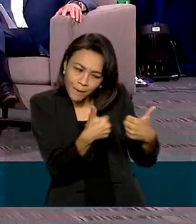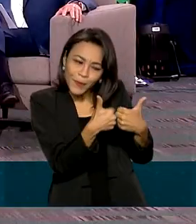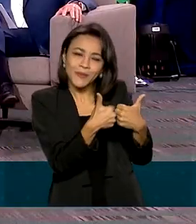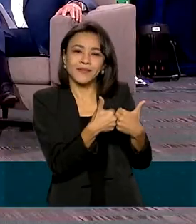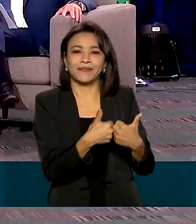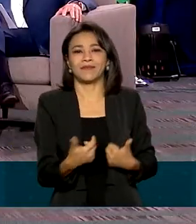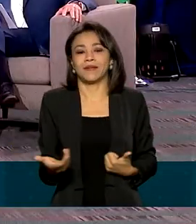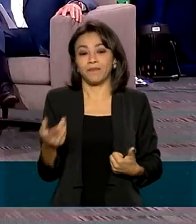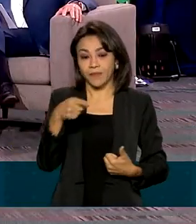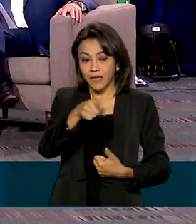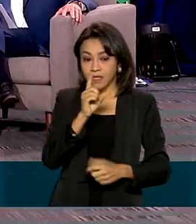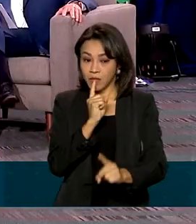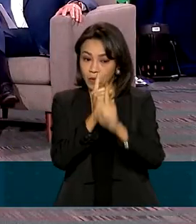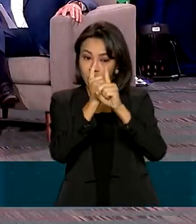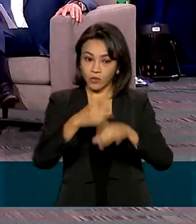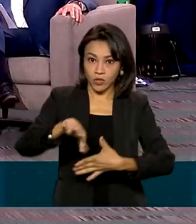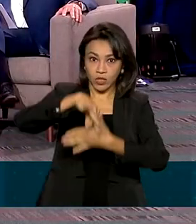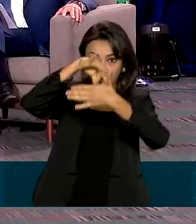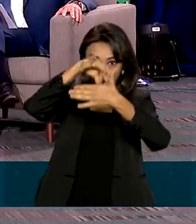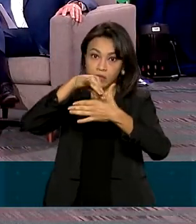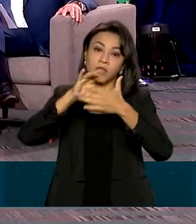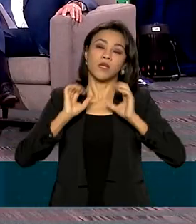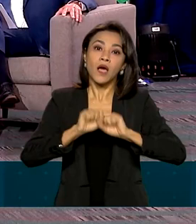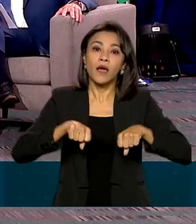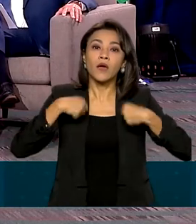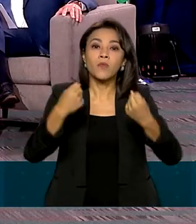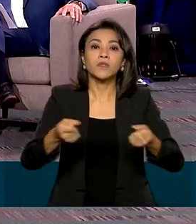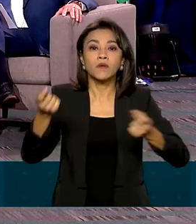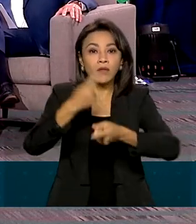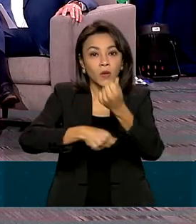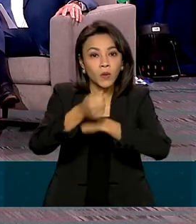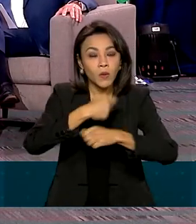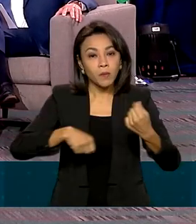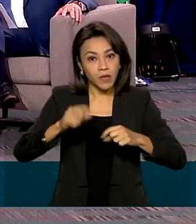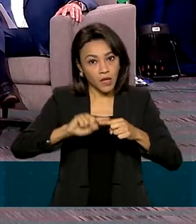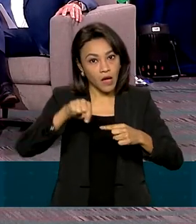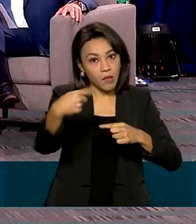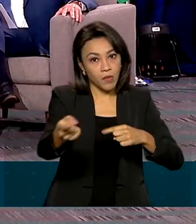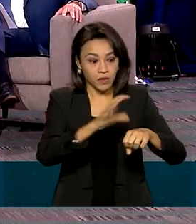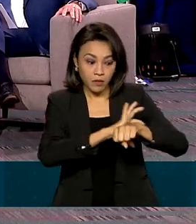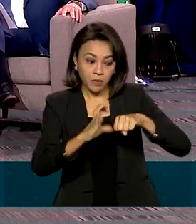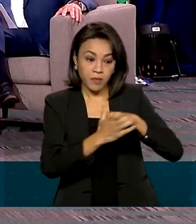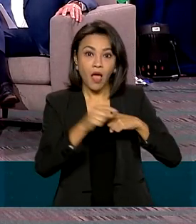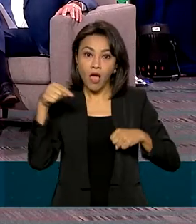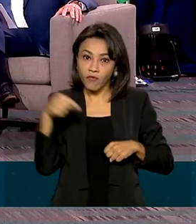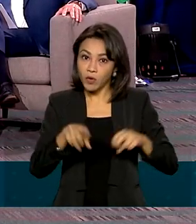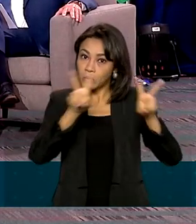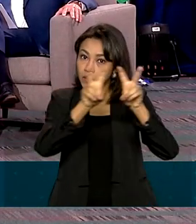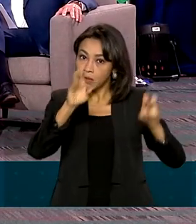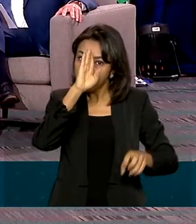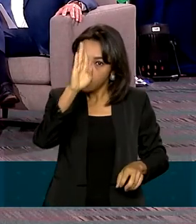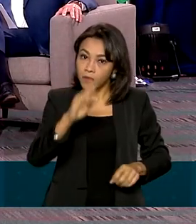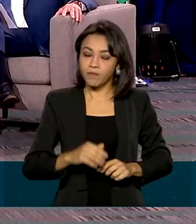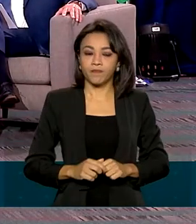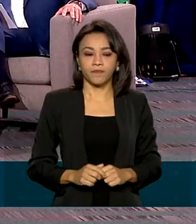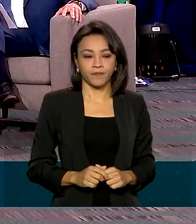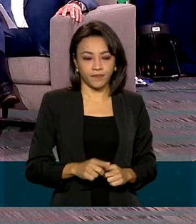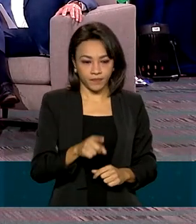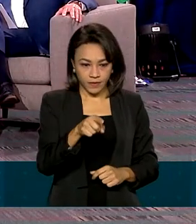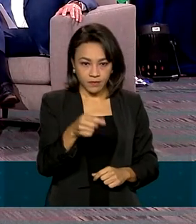encontro entre os líderes, a recuperação da economia após a pandemia foi um dos pontos principais. As consequências